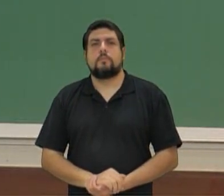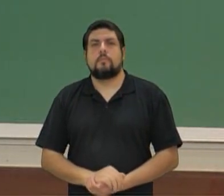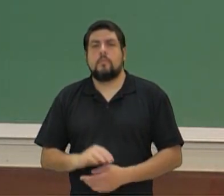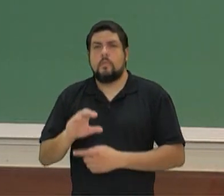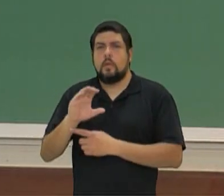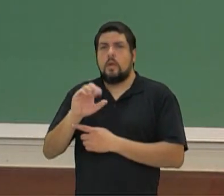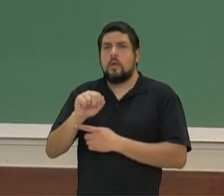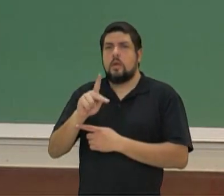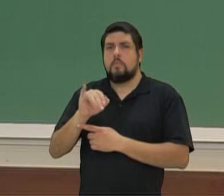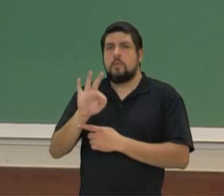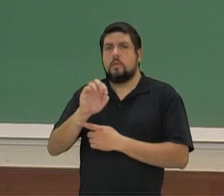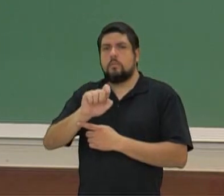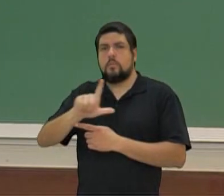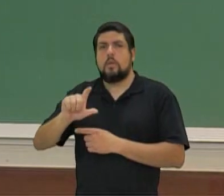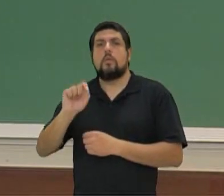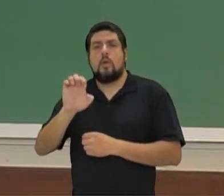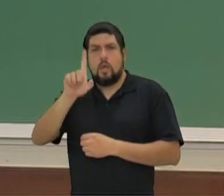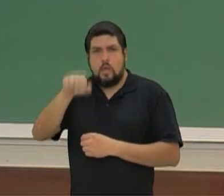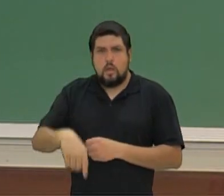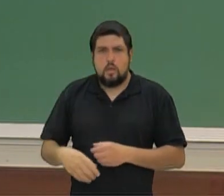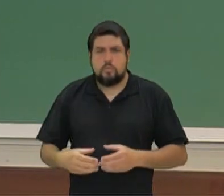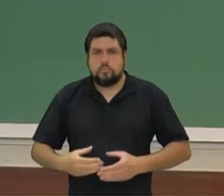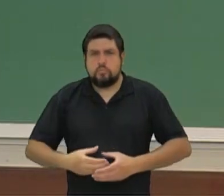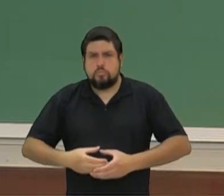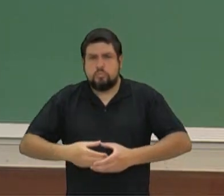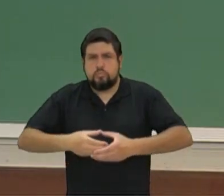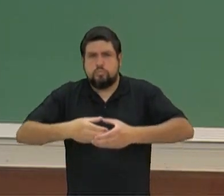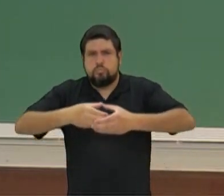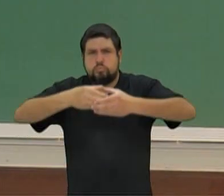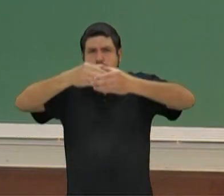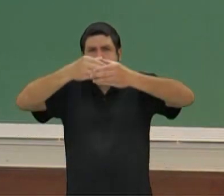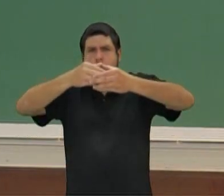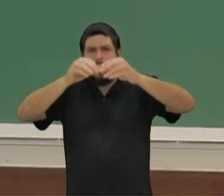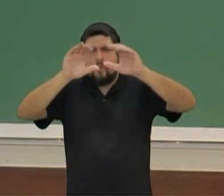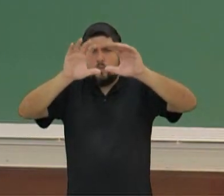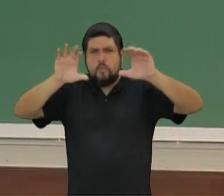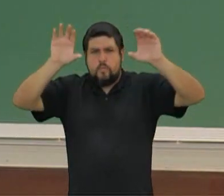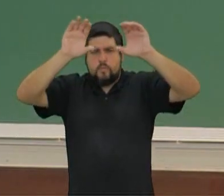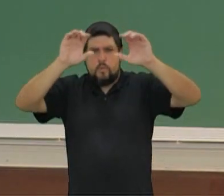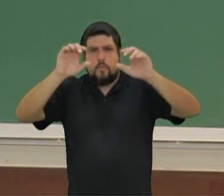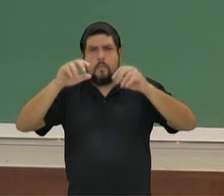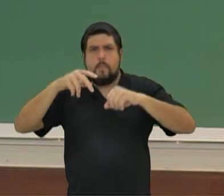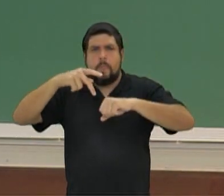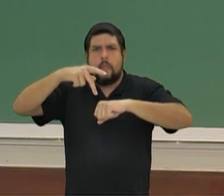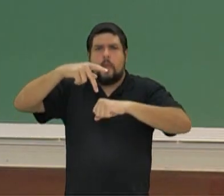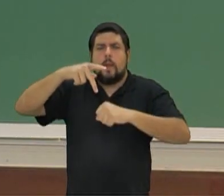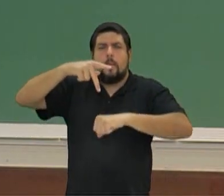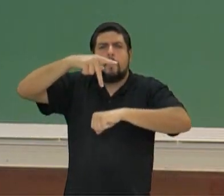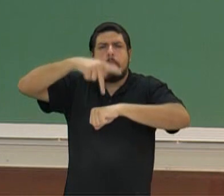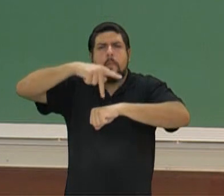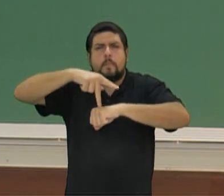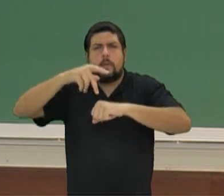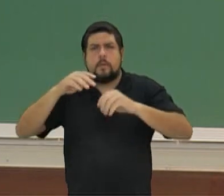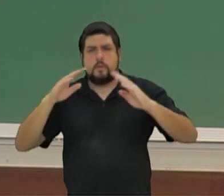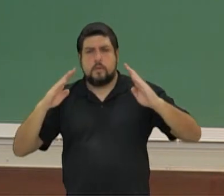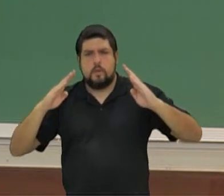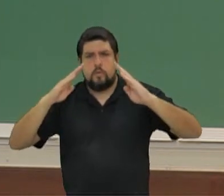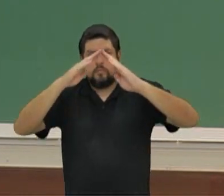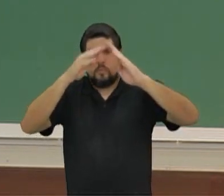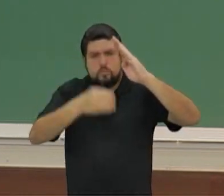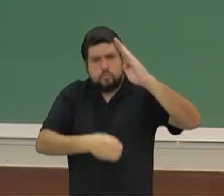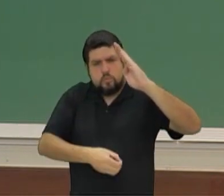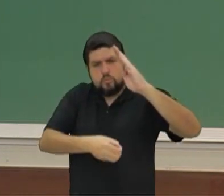capitel era a parte alta, uma espécie de uma pedra que fazia entre o teto dos templos, dos